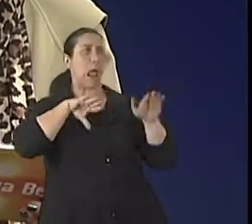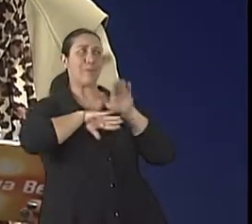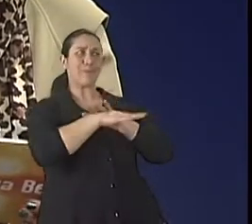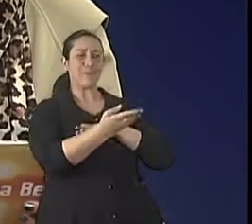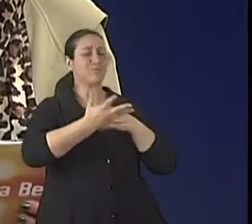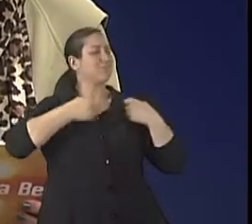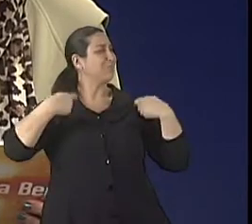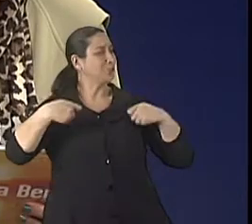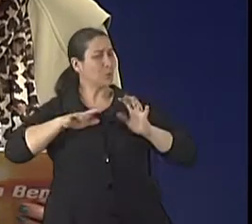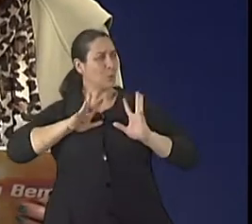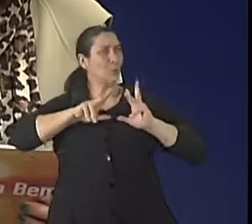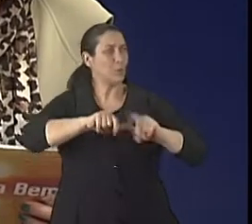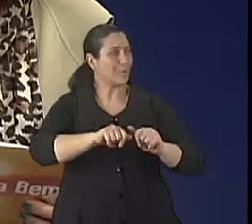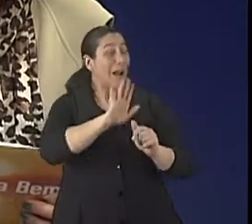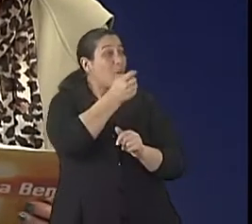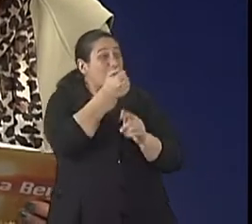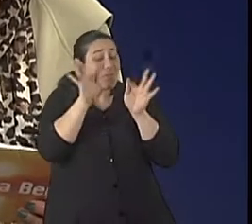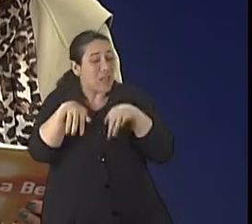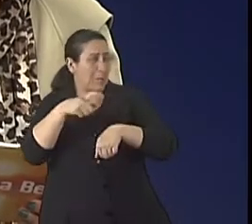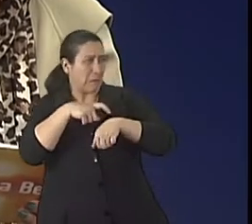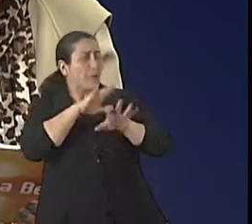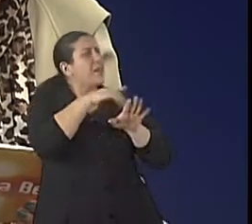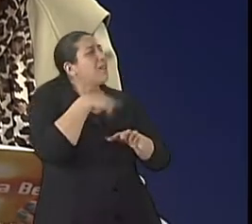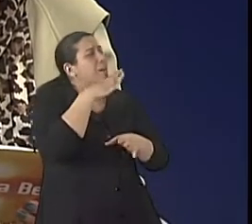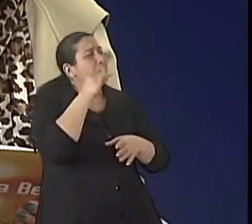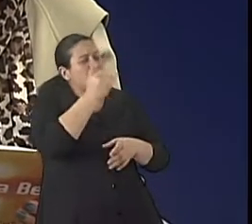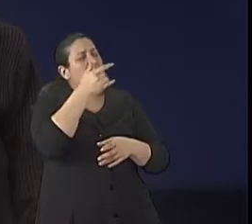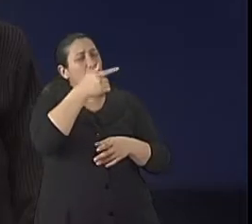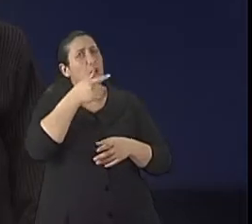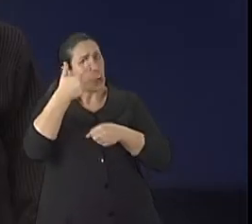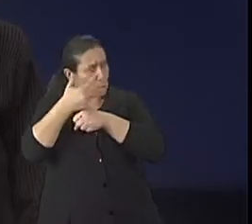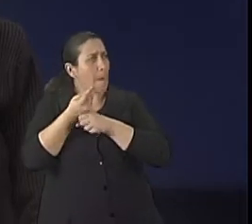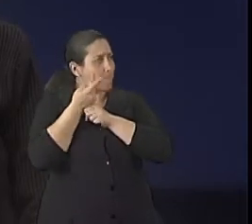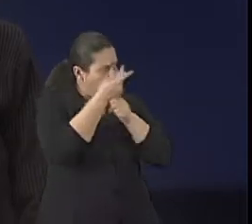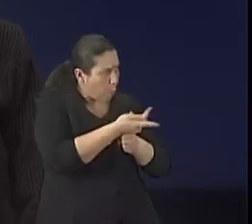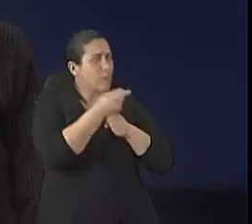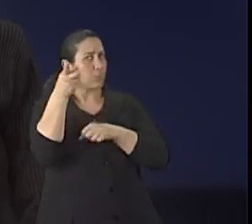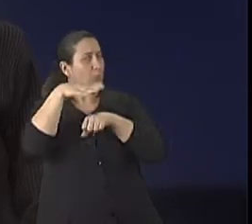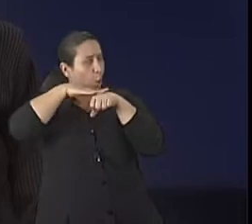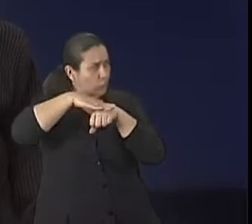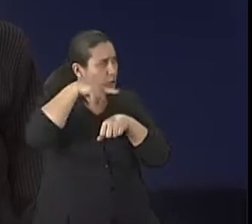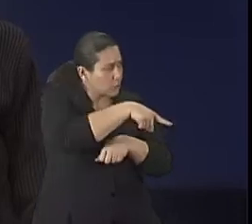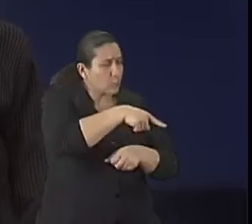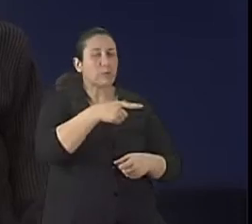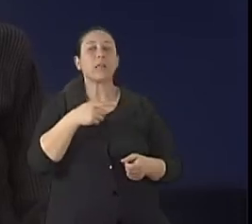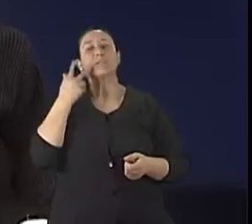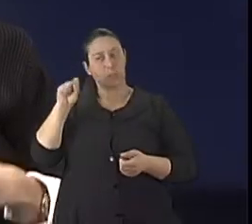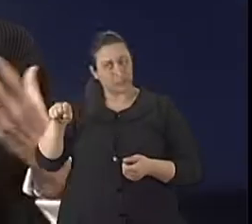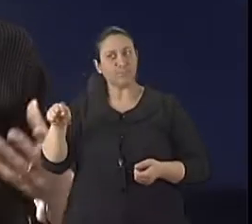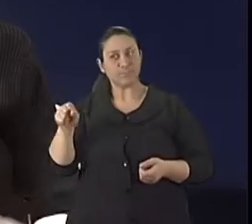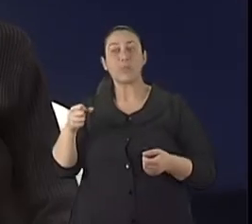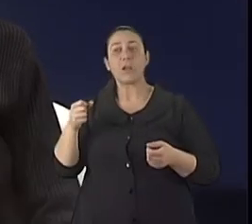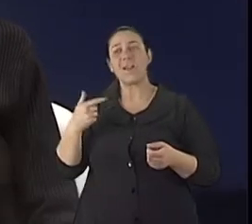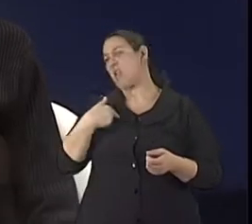estamos quase no final do nosso tempo, os idosos estão buscando, isso é muito bom. Eles estão querendo falar contigo. Estão buscando, estão um pouquinho, vamos dizer, não estou